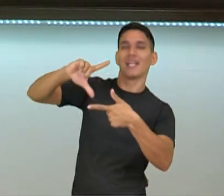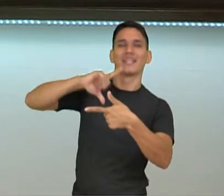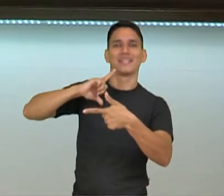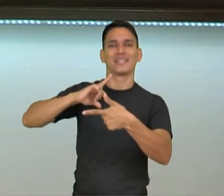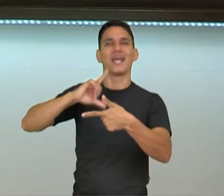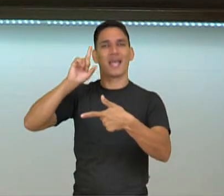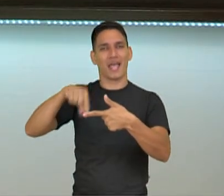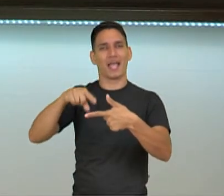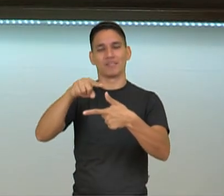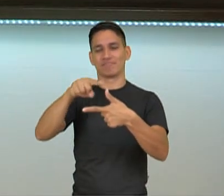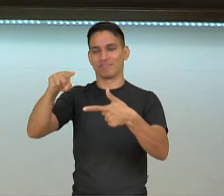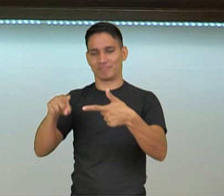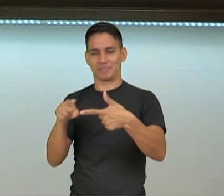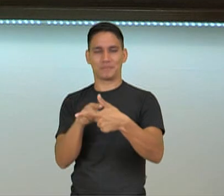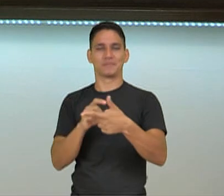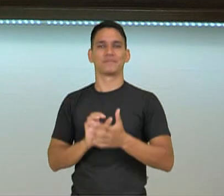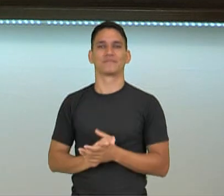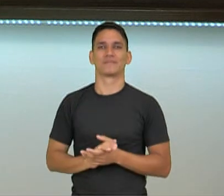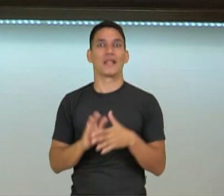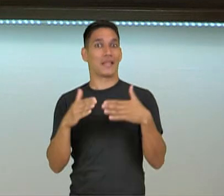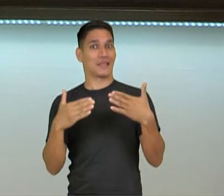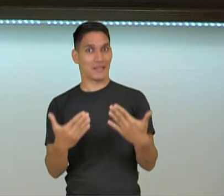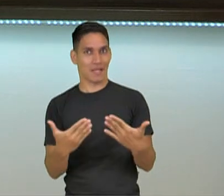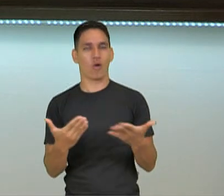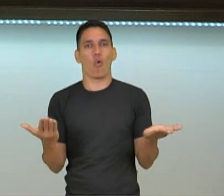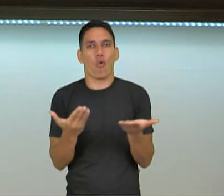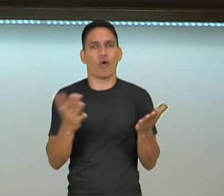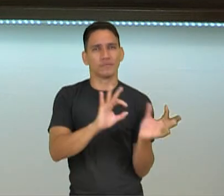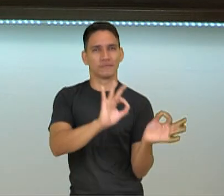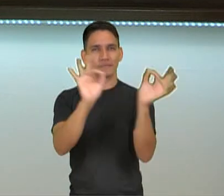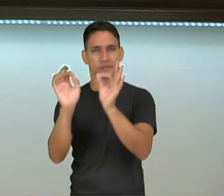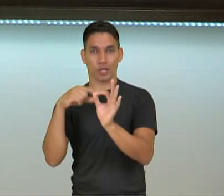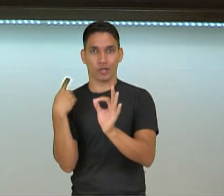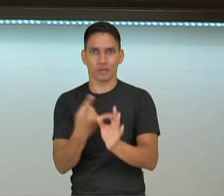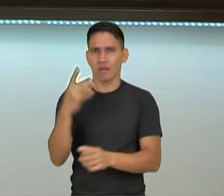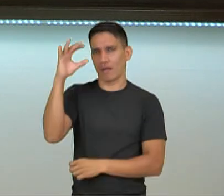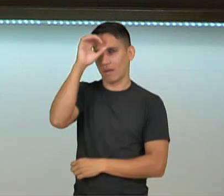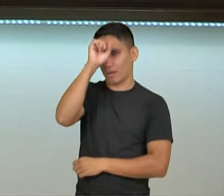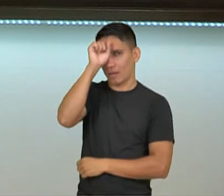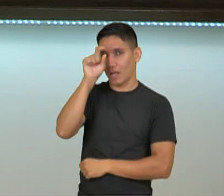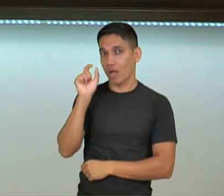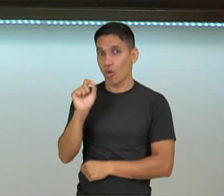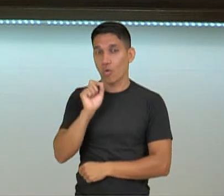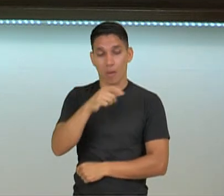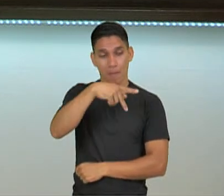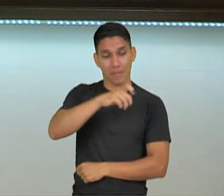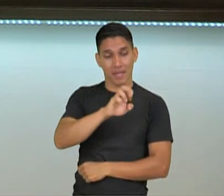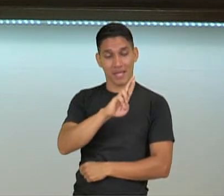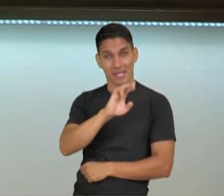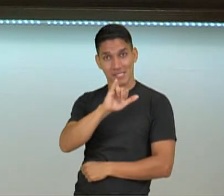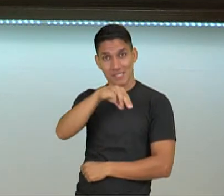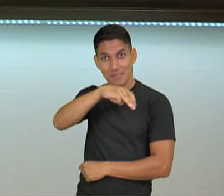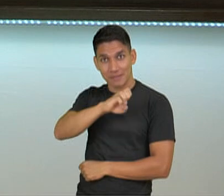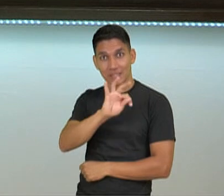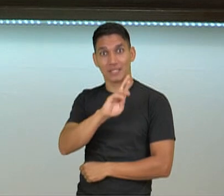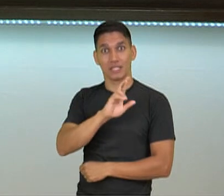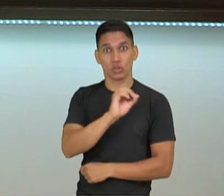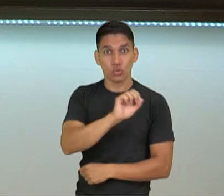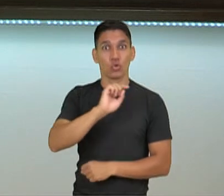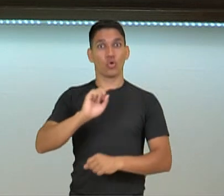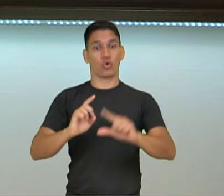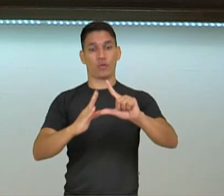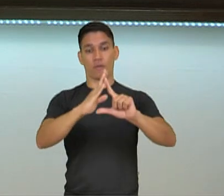Muito bem. Então, neste vídeo de hoje, a gente viu que o perímetro do triângulo, ele é o